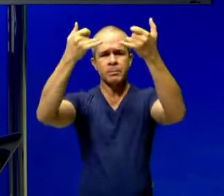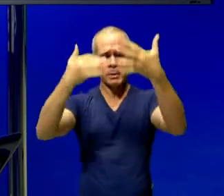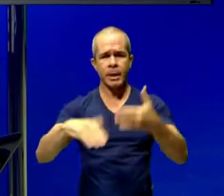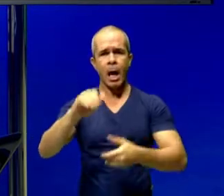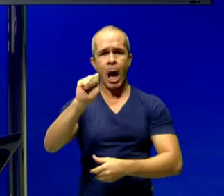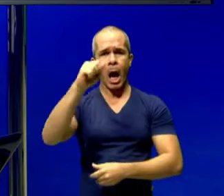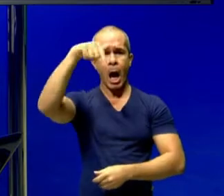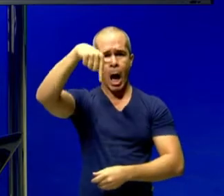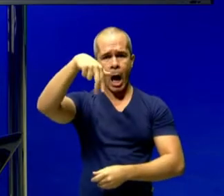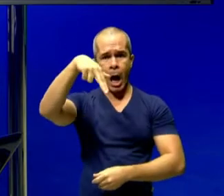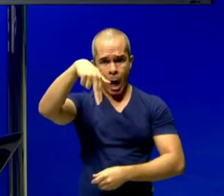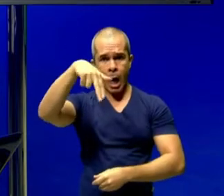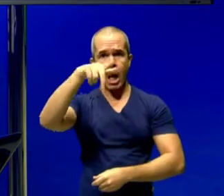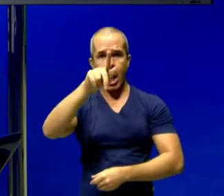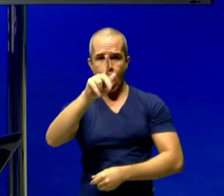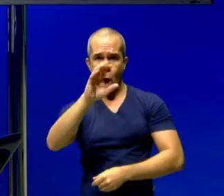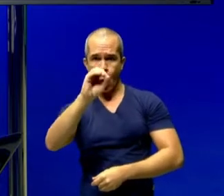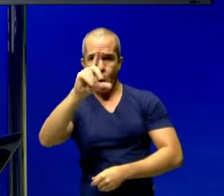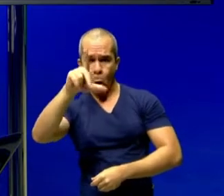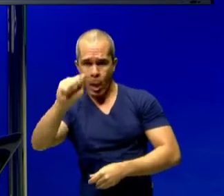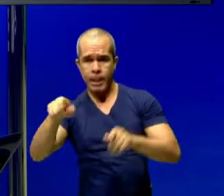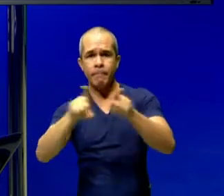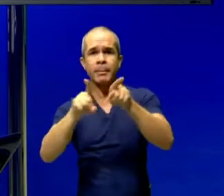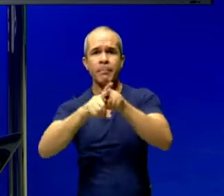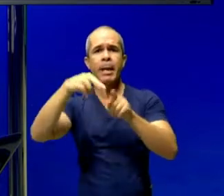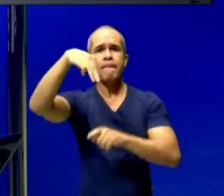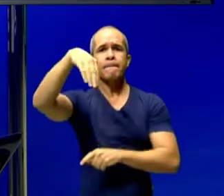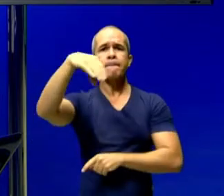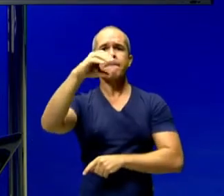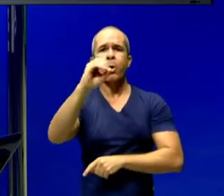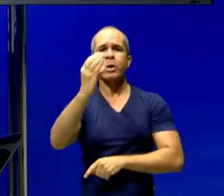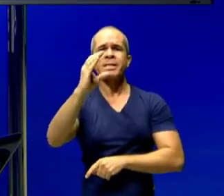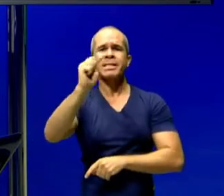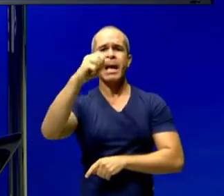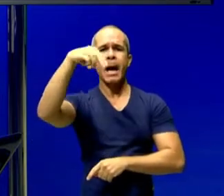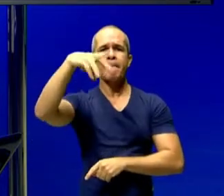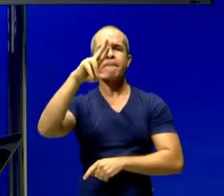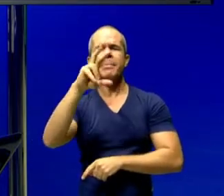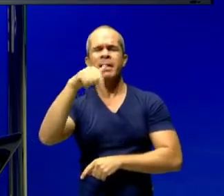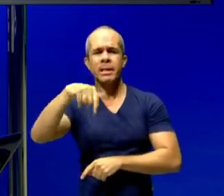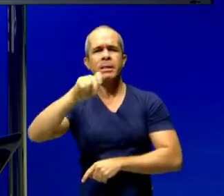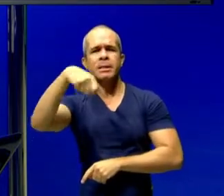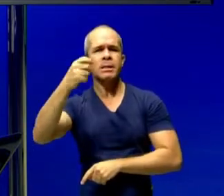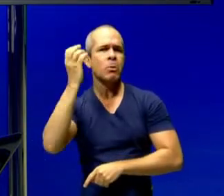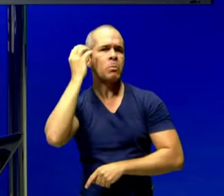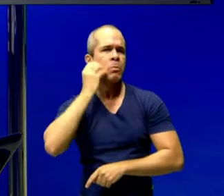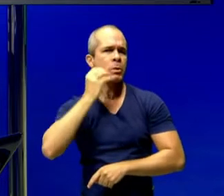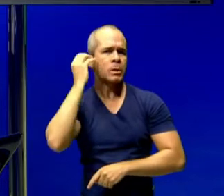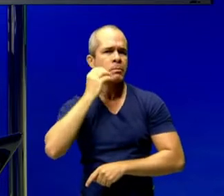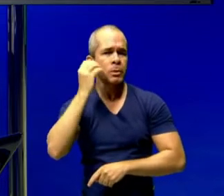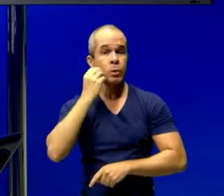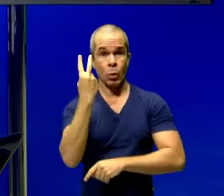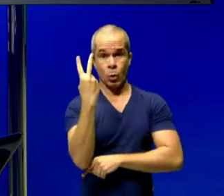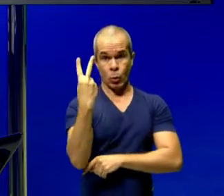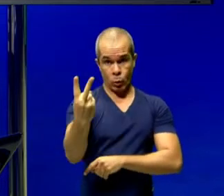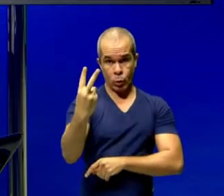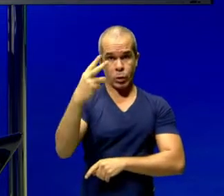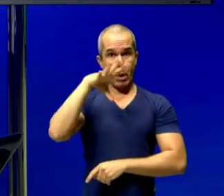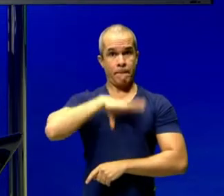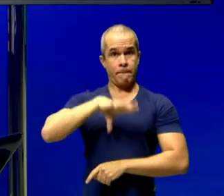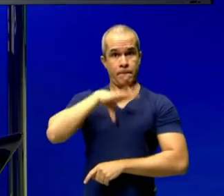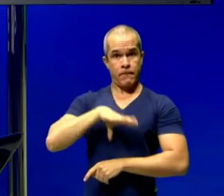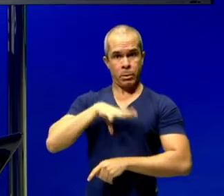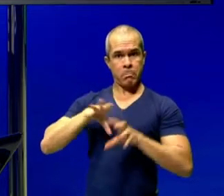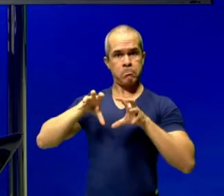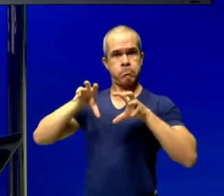casos clássicos. Por quê? Porque os dois países eram colônias de Portugal, assim como o Brasil. Então,